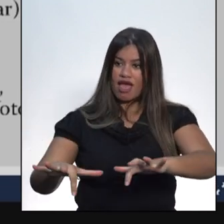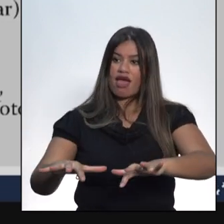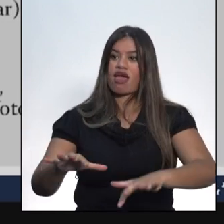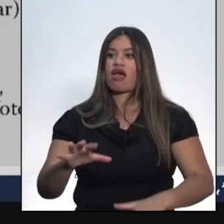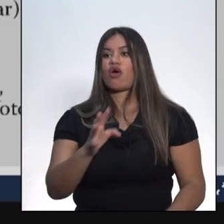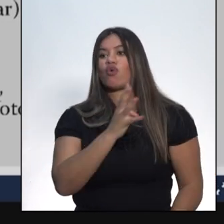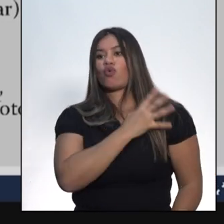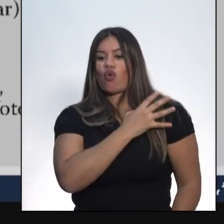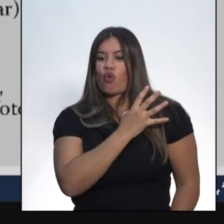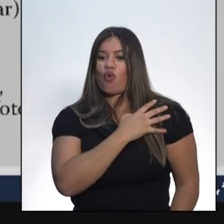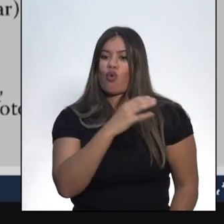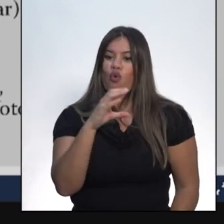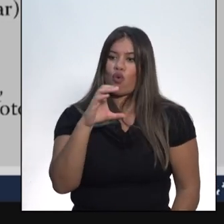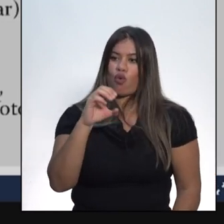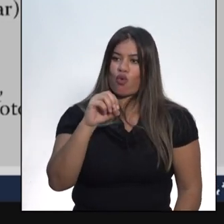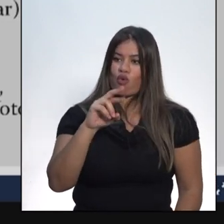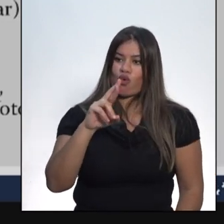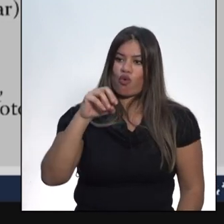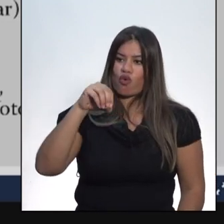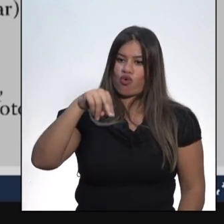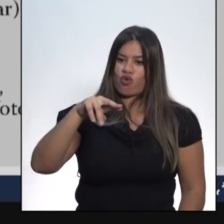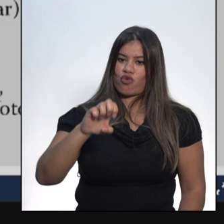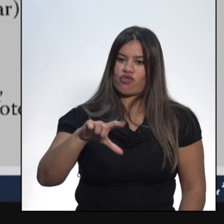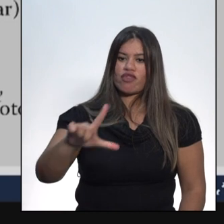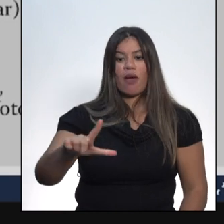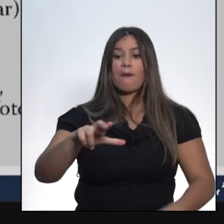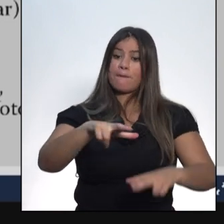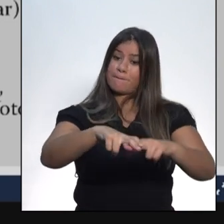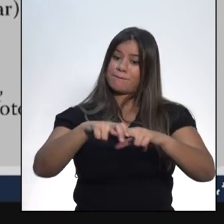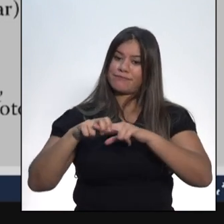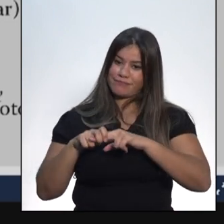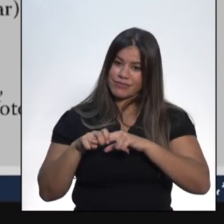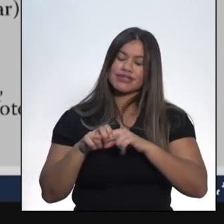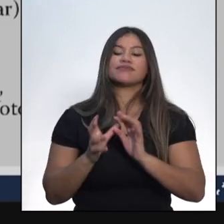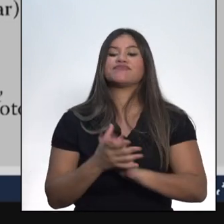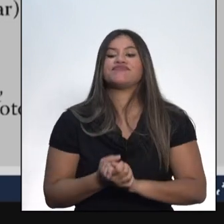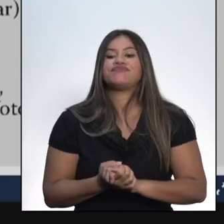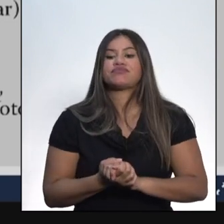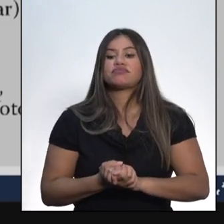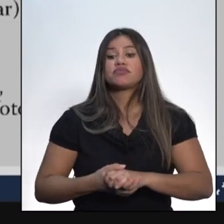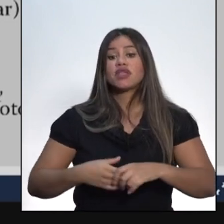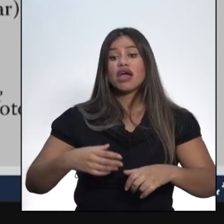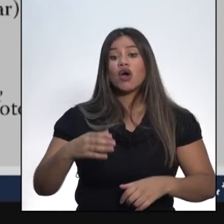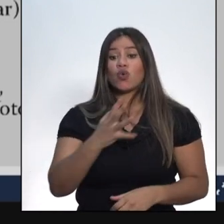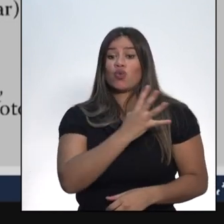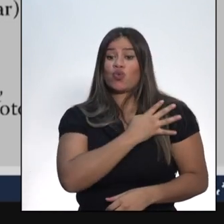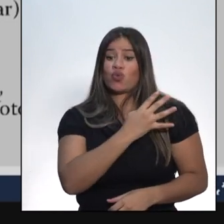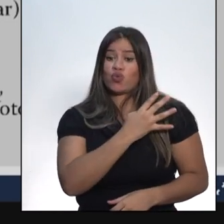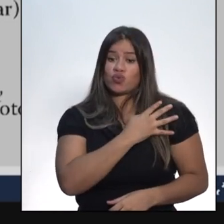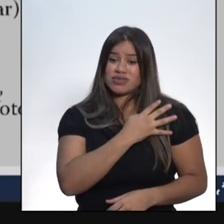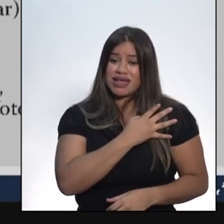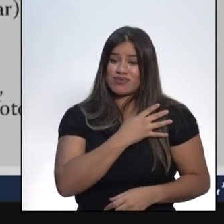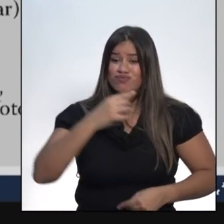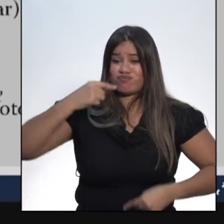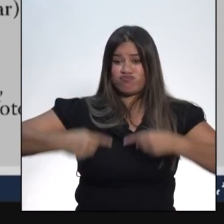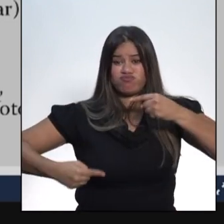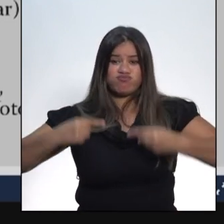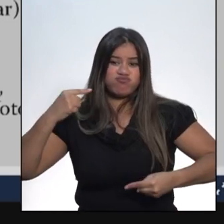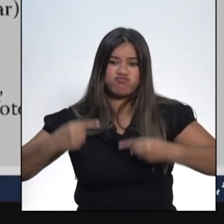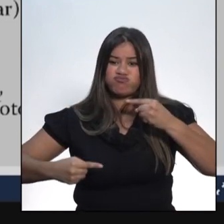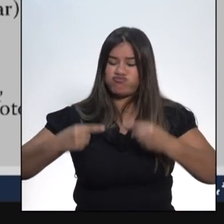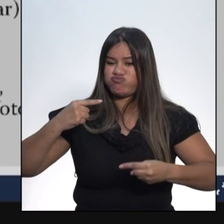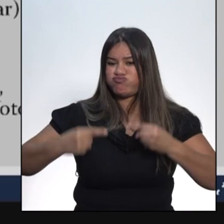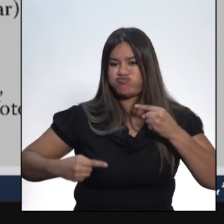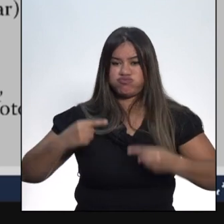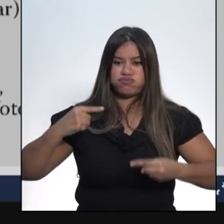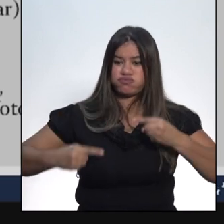fenômeno do coronelismo. Os coronéis estabeleciam a disputa pelo poder dentro de seus municípios. vencia